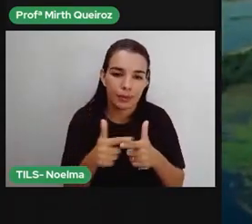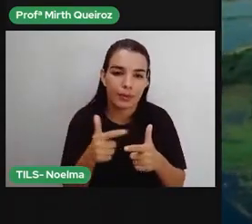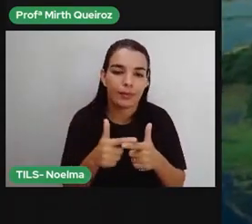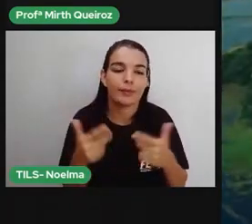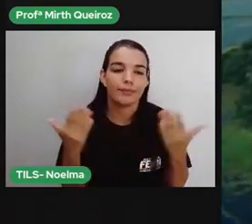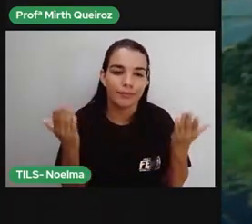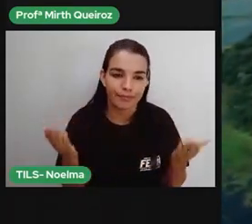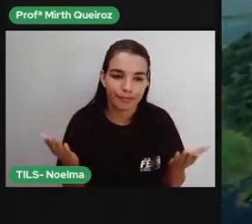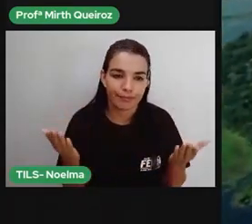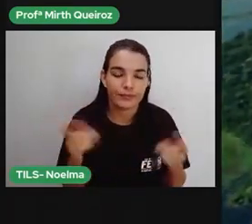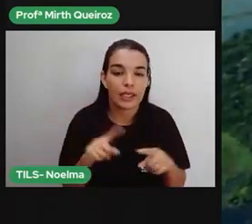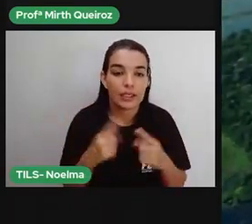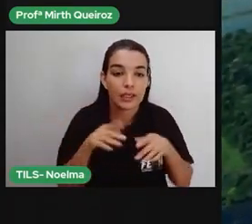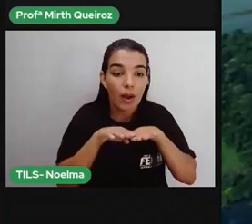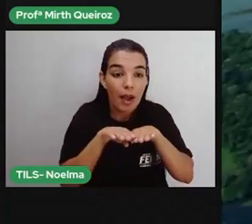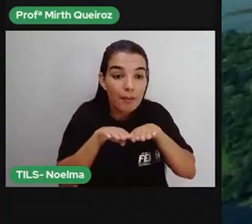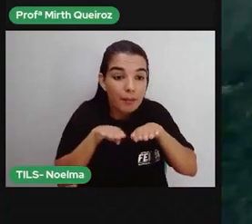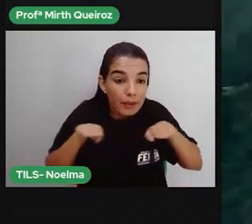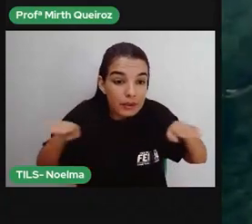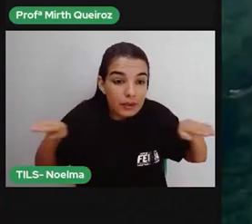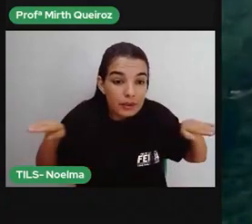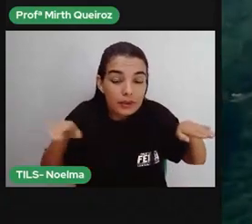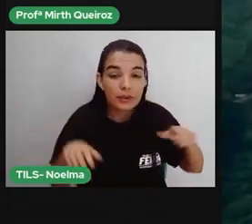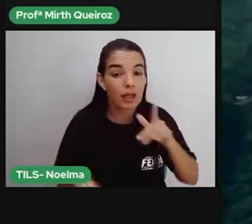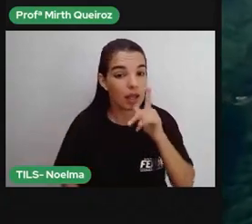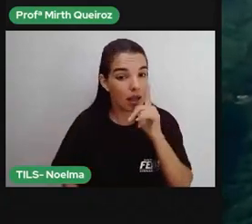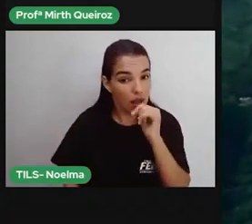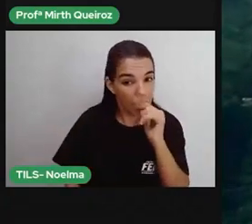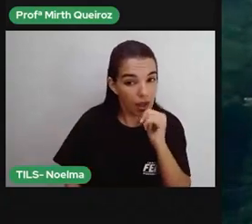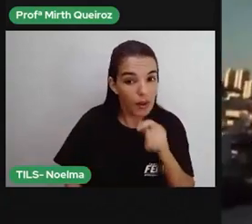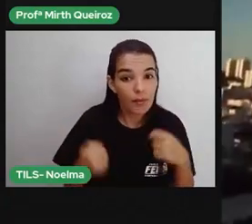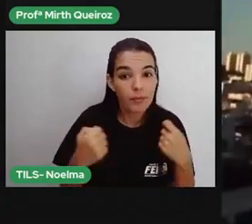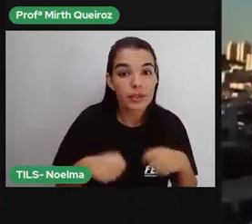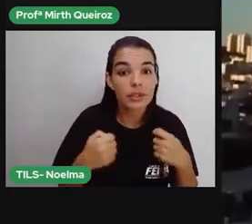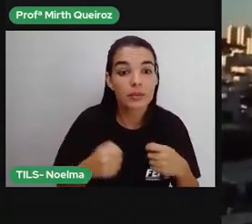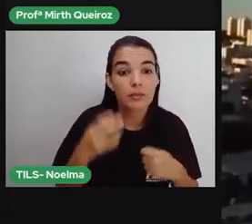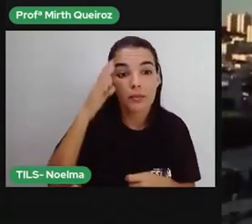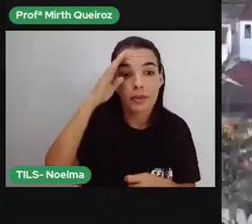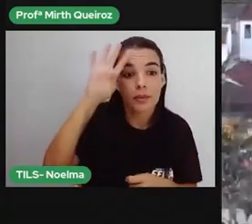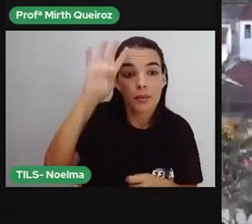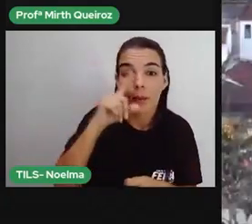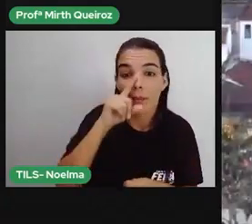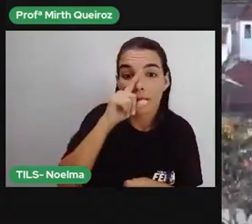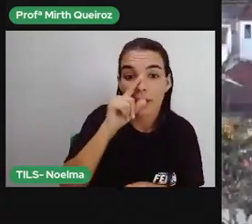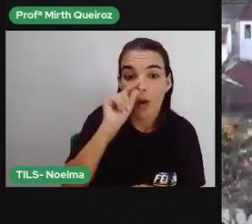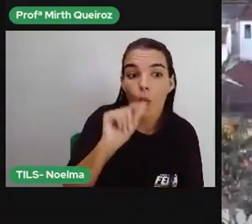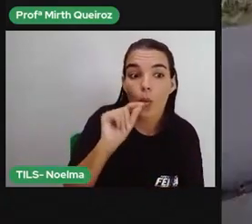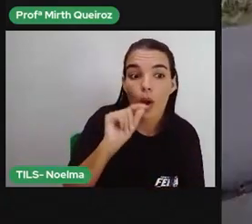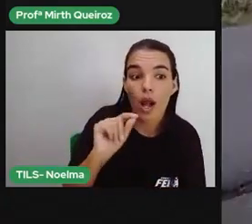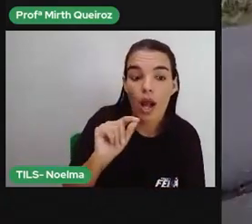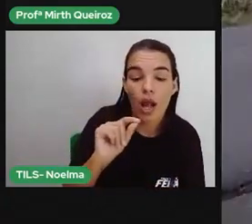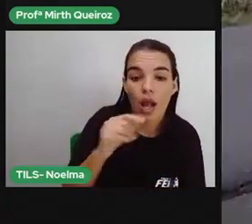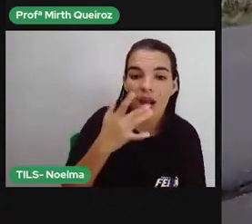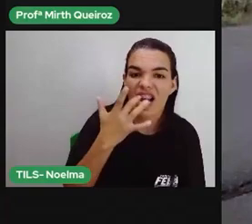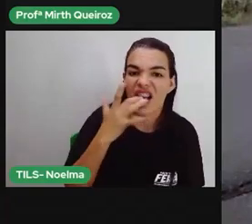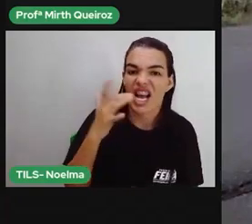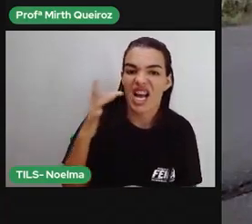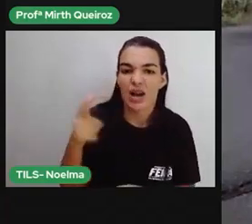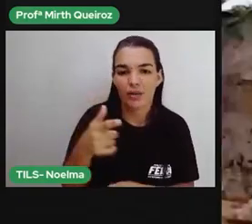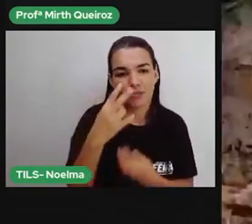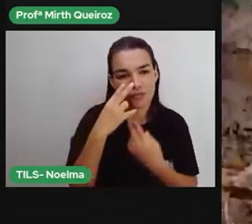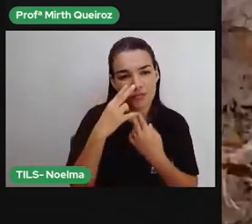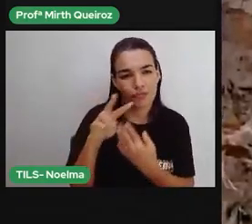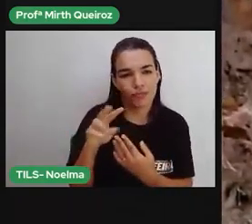Na planície alagável, os principais riscos são a mineração e a intensa atividade humana nas grandes cidades e